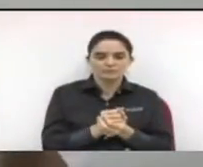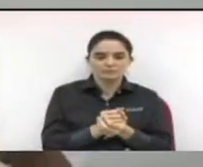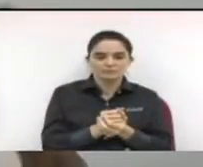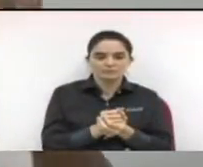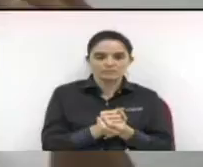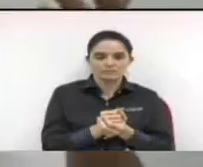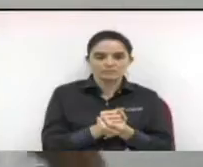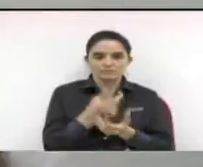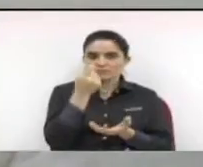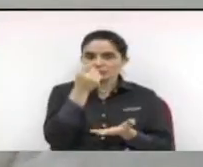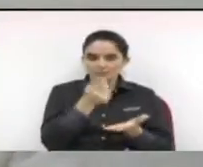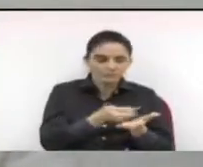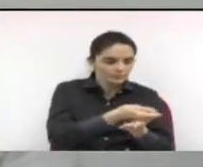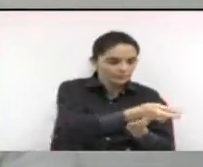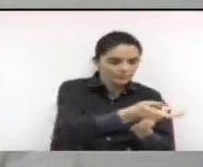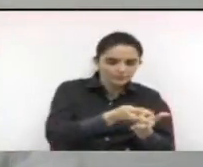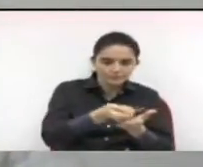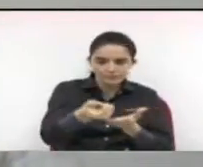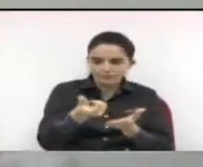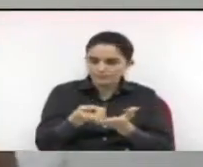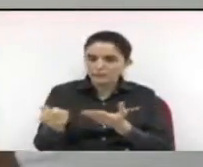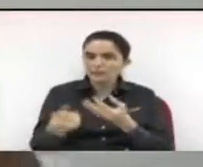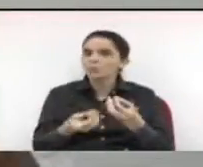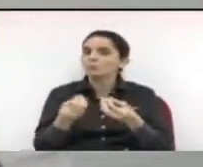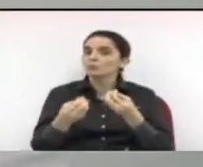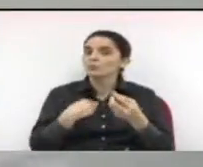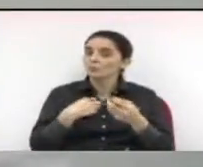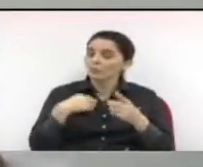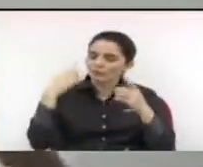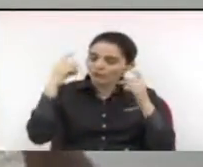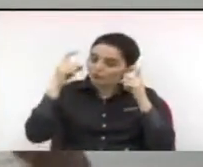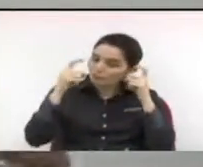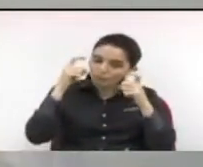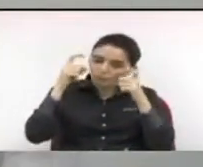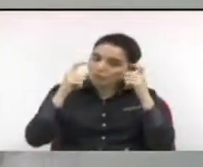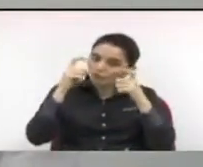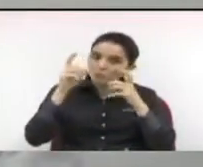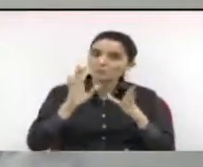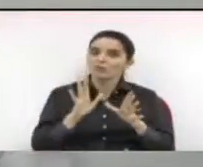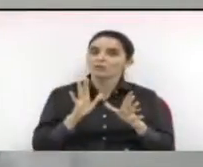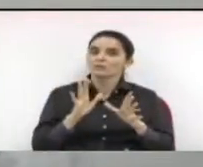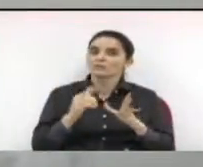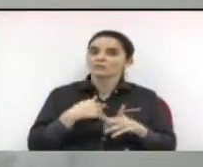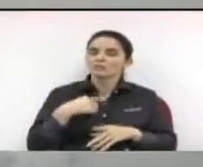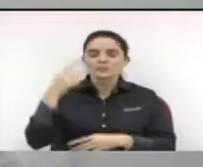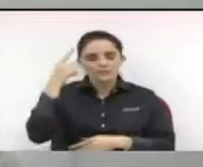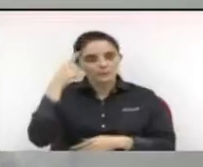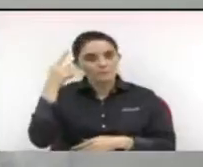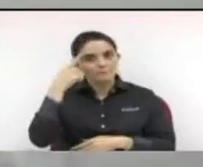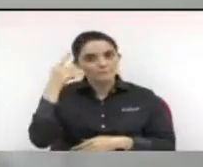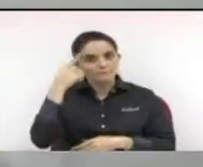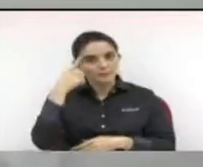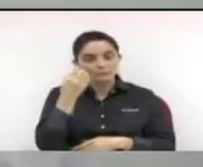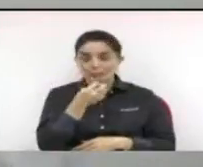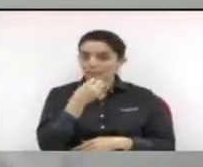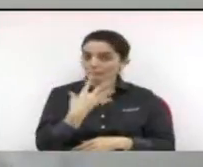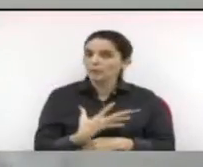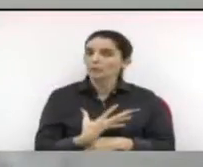vereadores, expressando um pouco da minha preocupação, porque eu acho muito, acho educativo